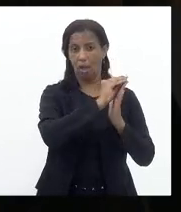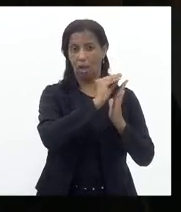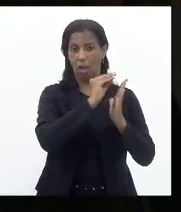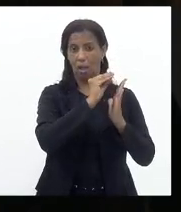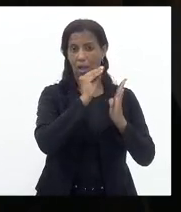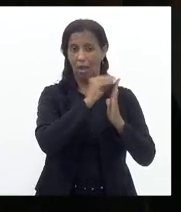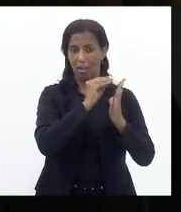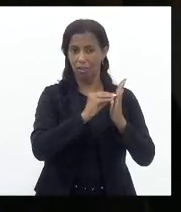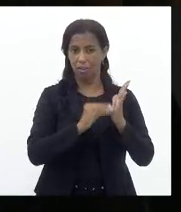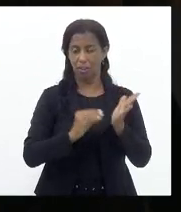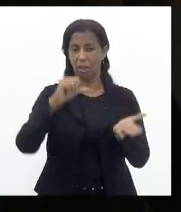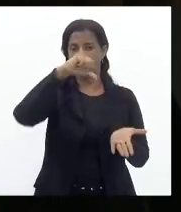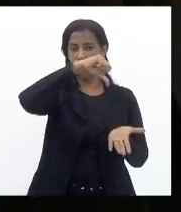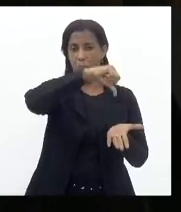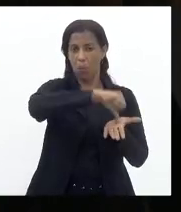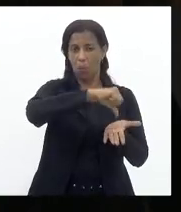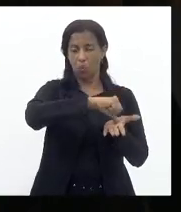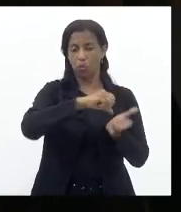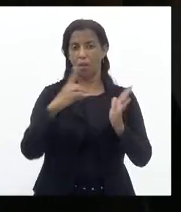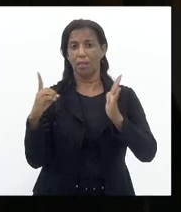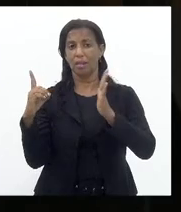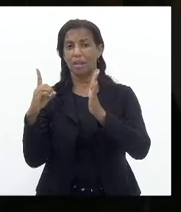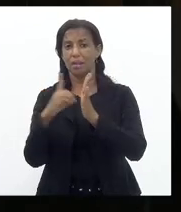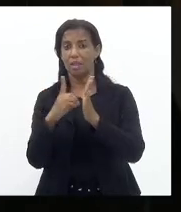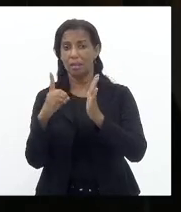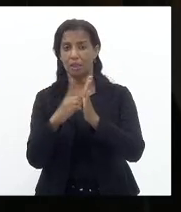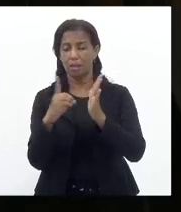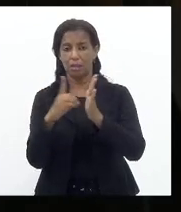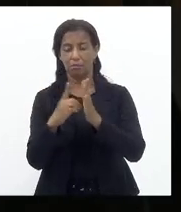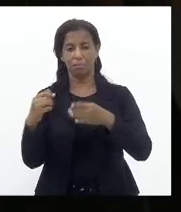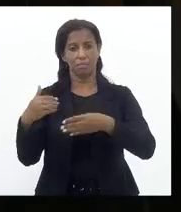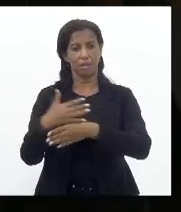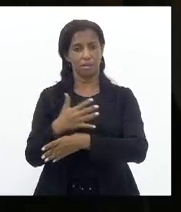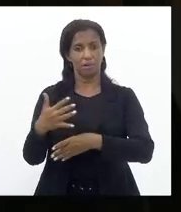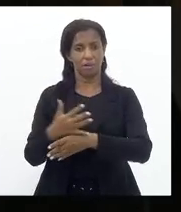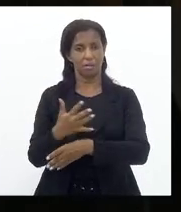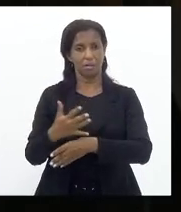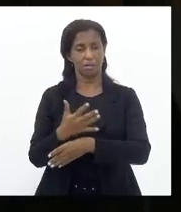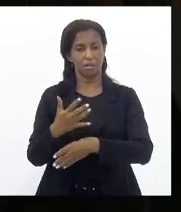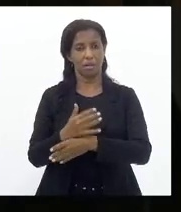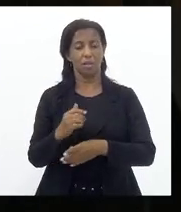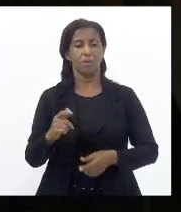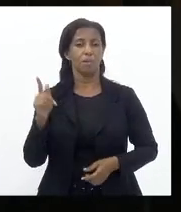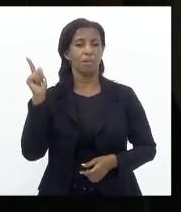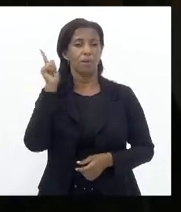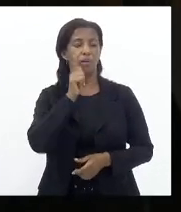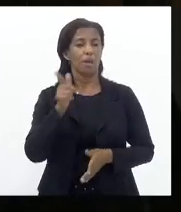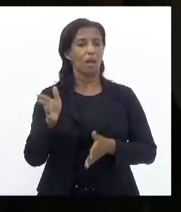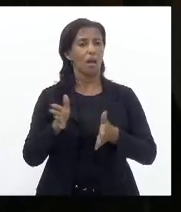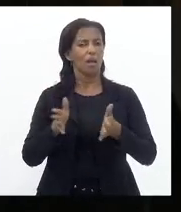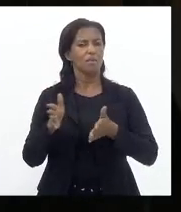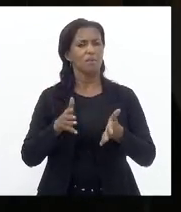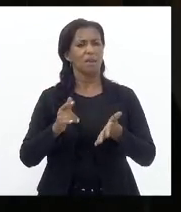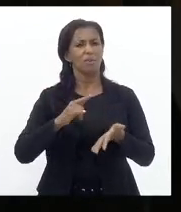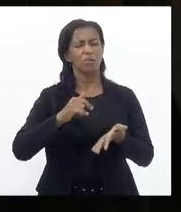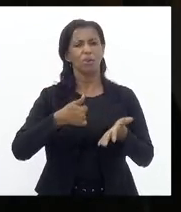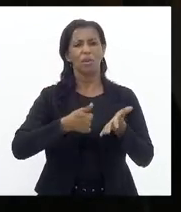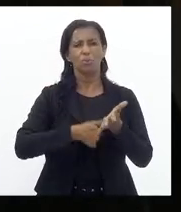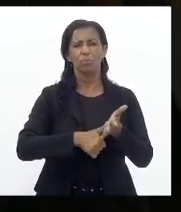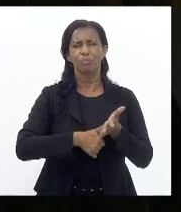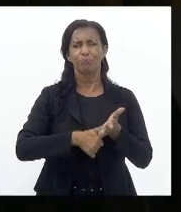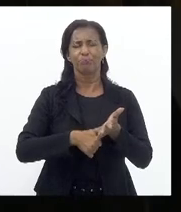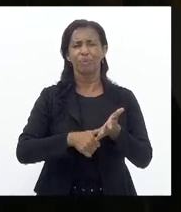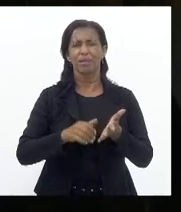No posto Do Detran Da cidade Com relação Ao acesso A documentação civil